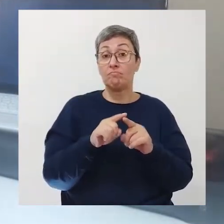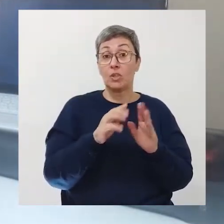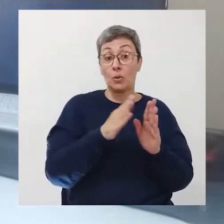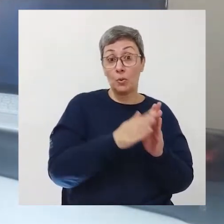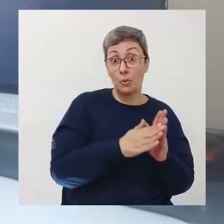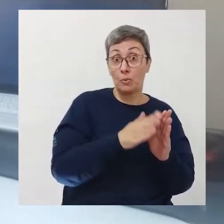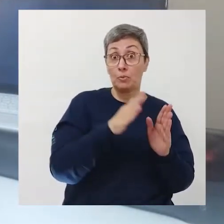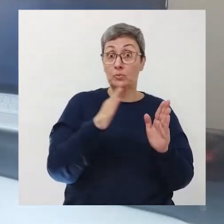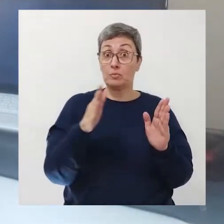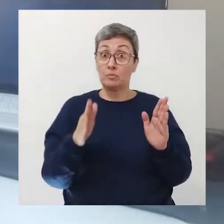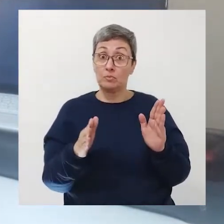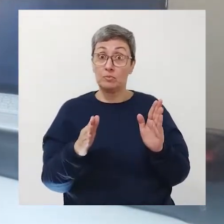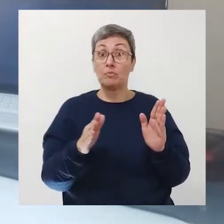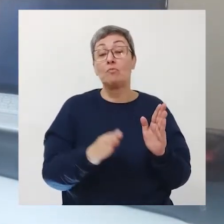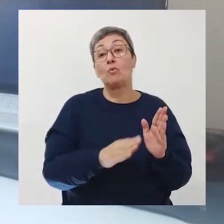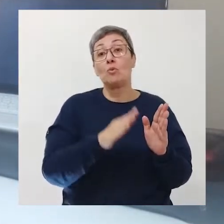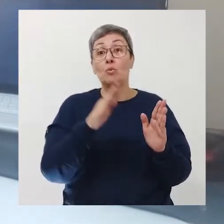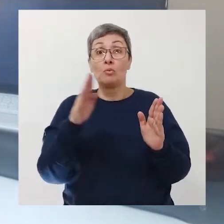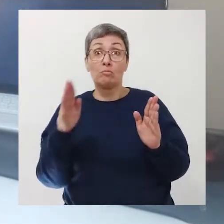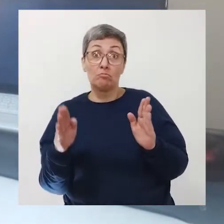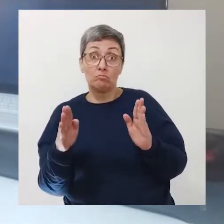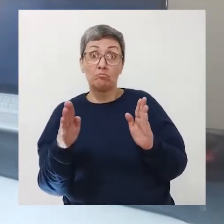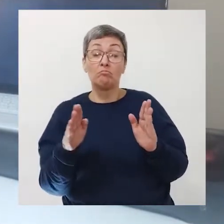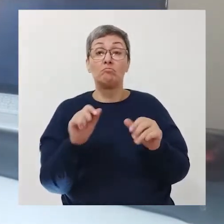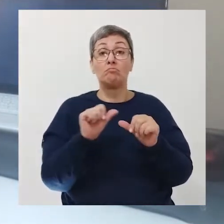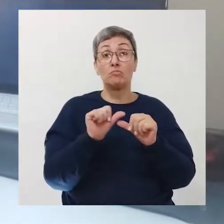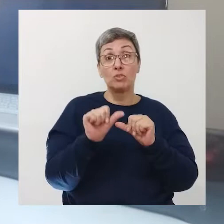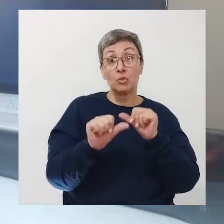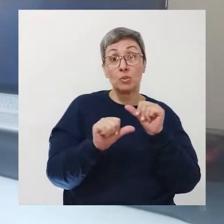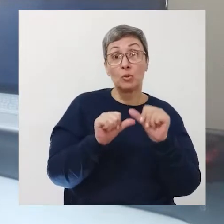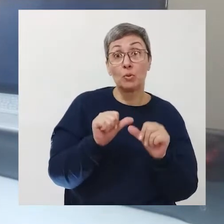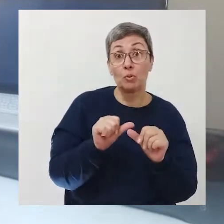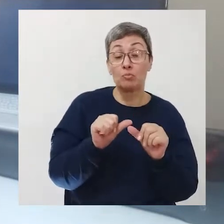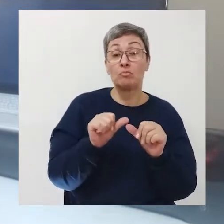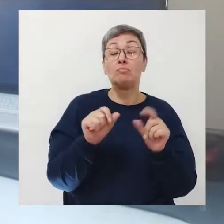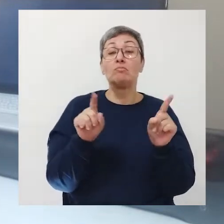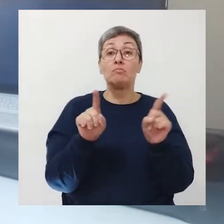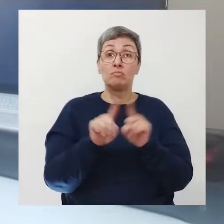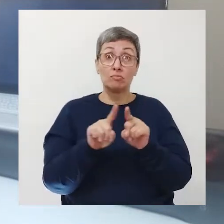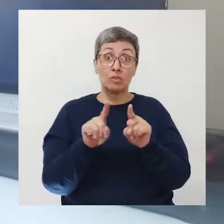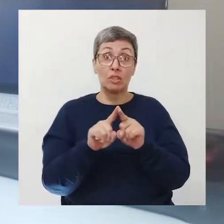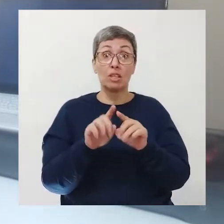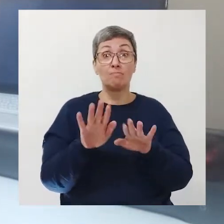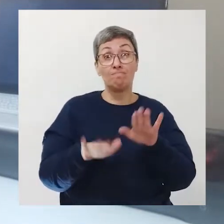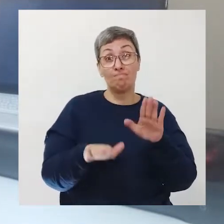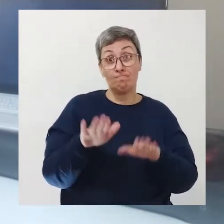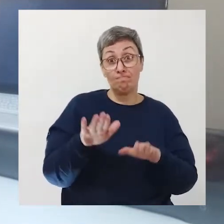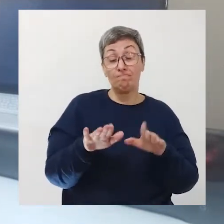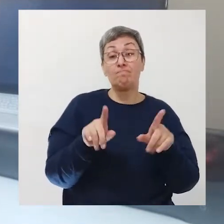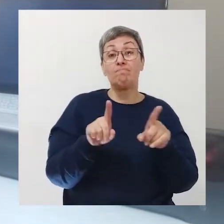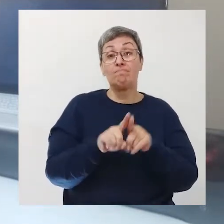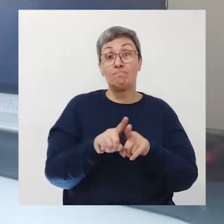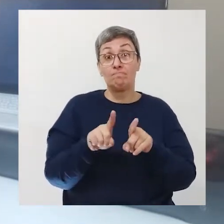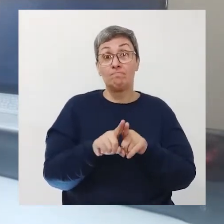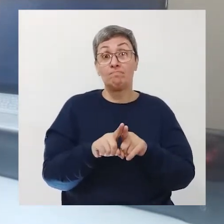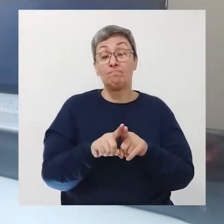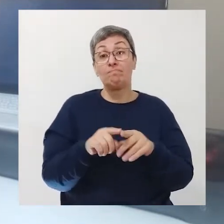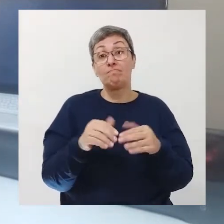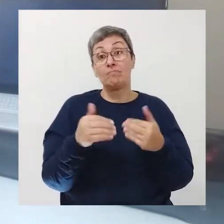fase para a outra passamos por transições e que muitas vezes